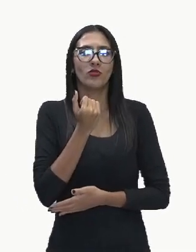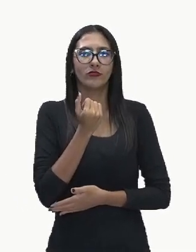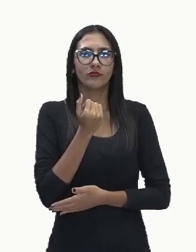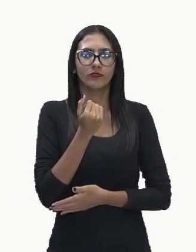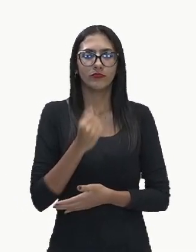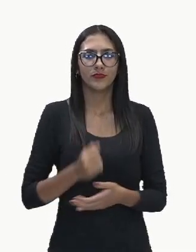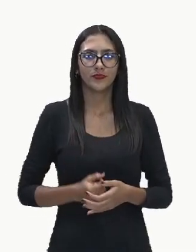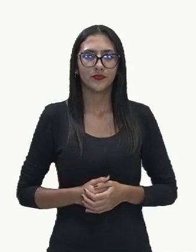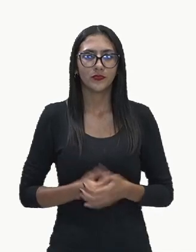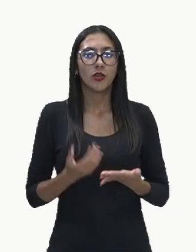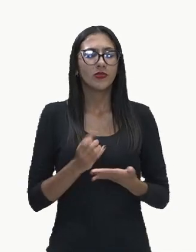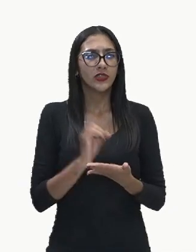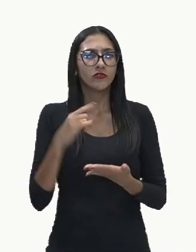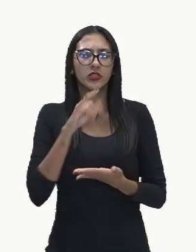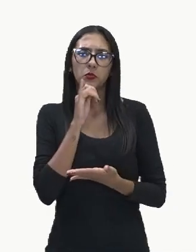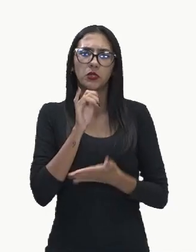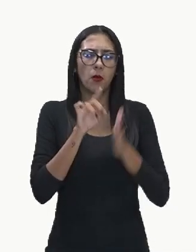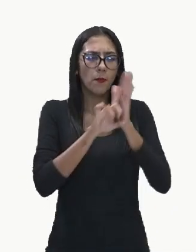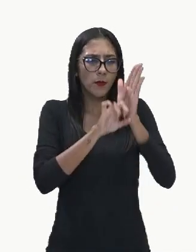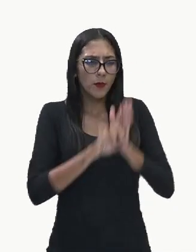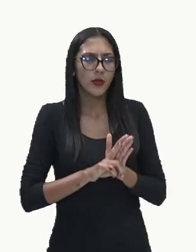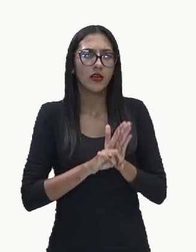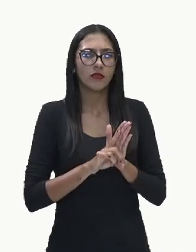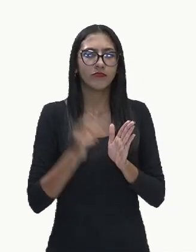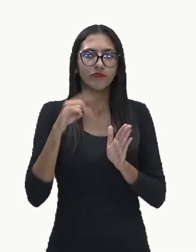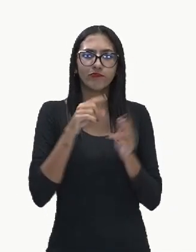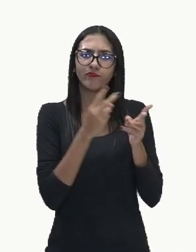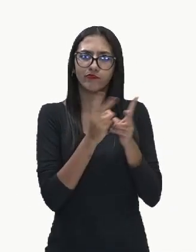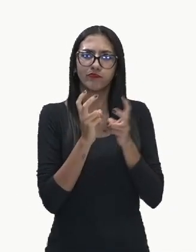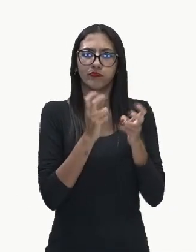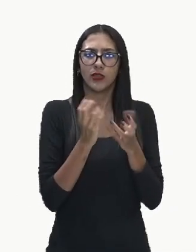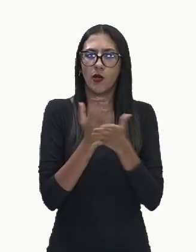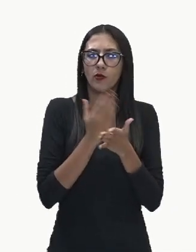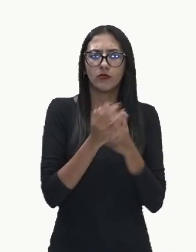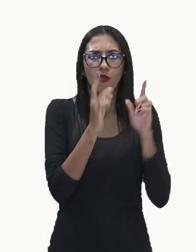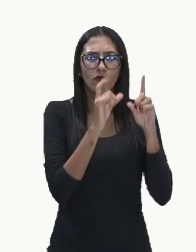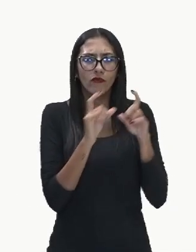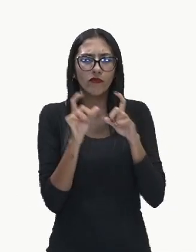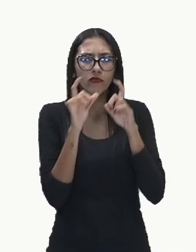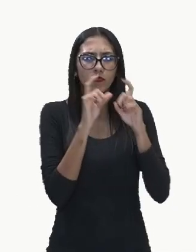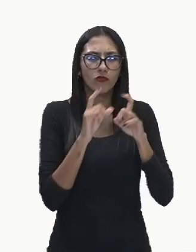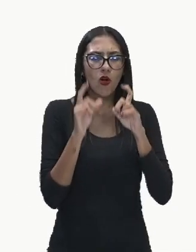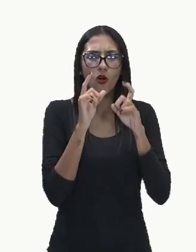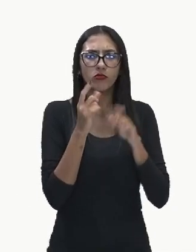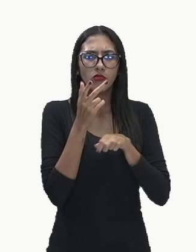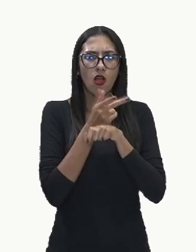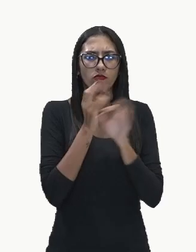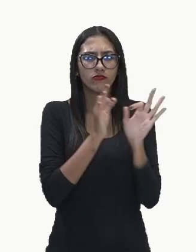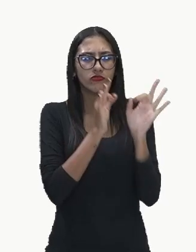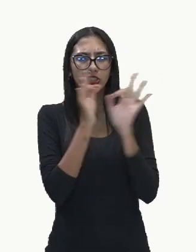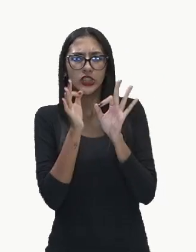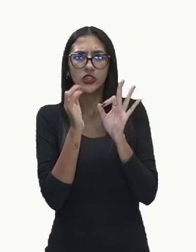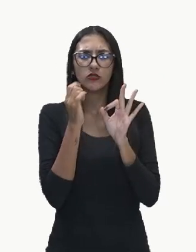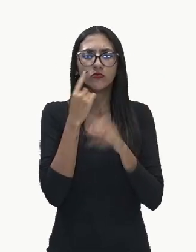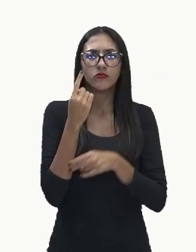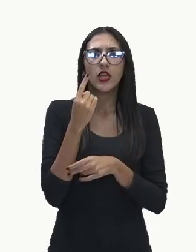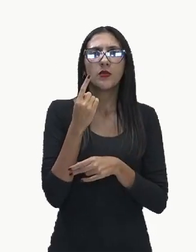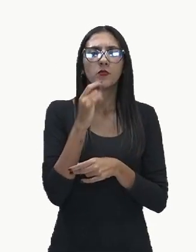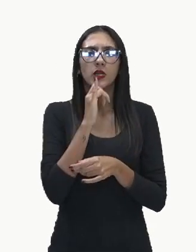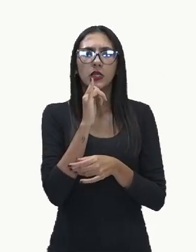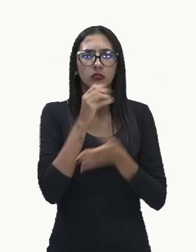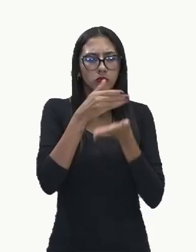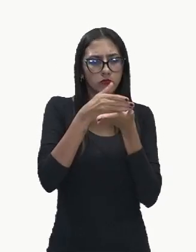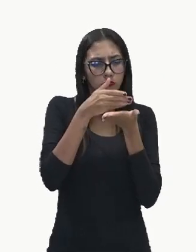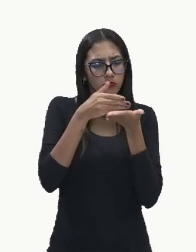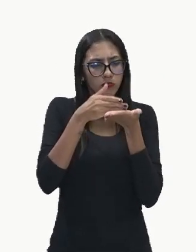você procurar, fizer uma pesquisa rápida, você vai ver algumas fotos, alguns vídeos sobre a dissecação